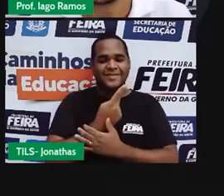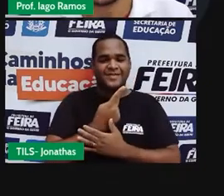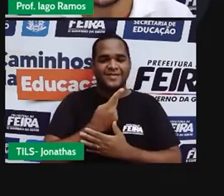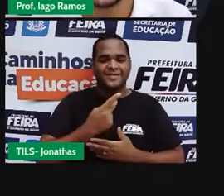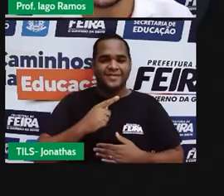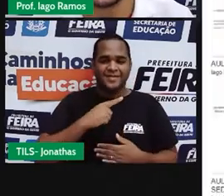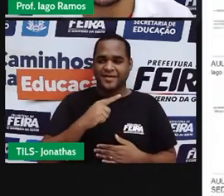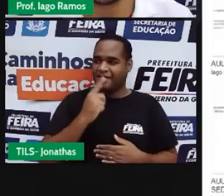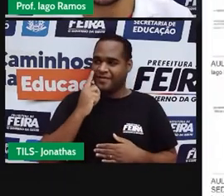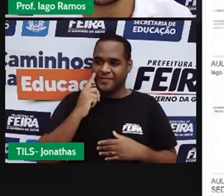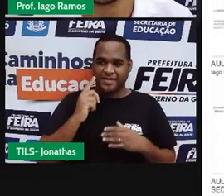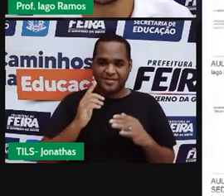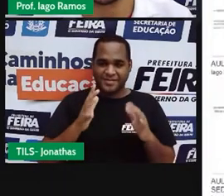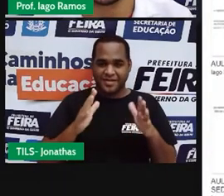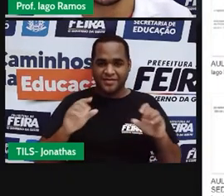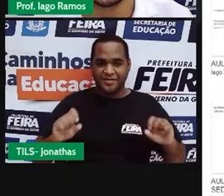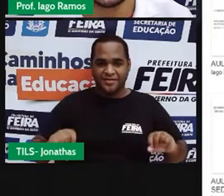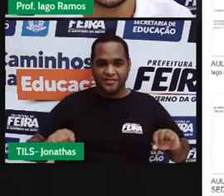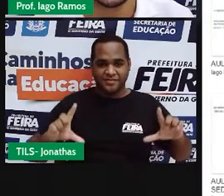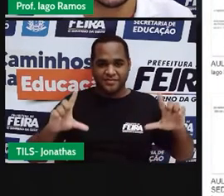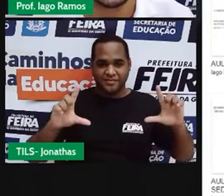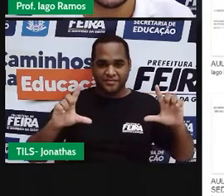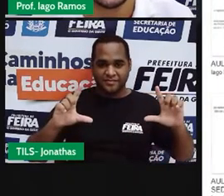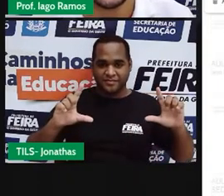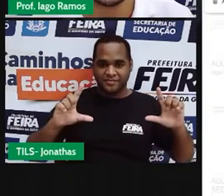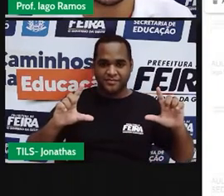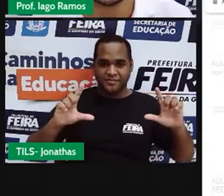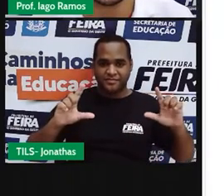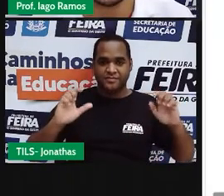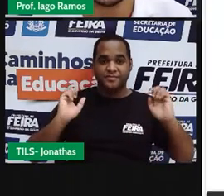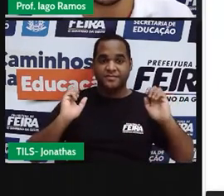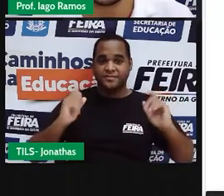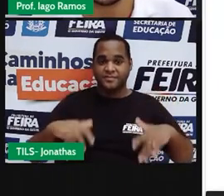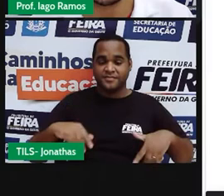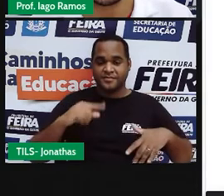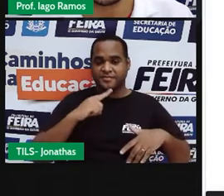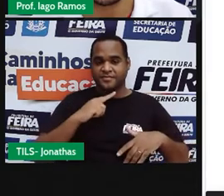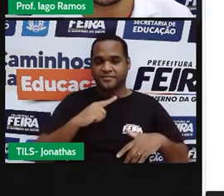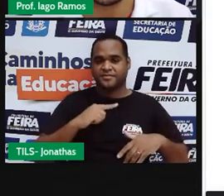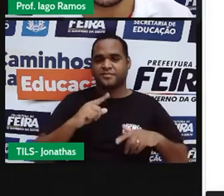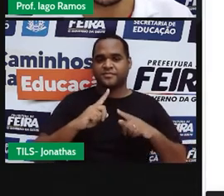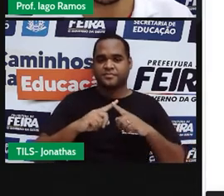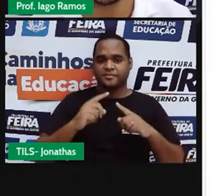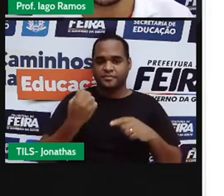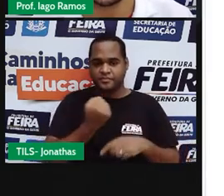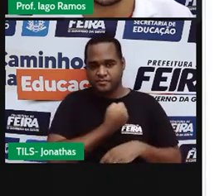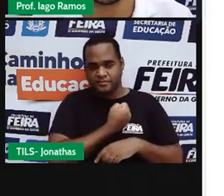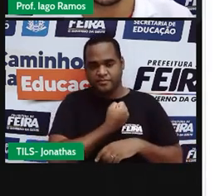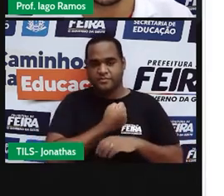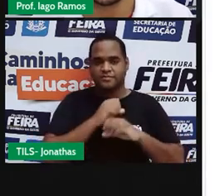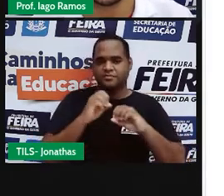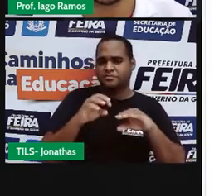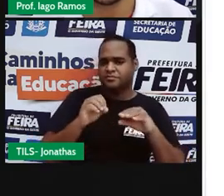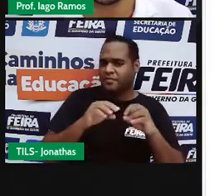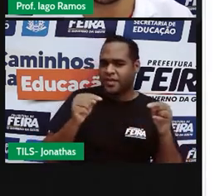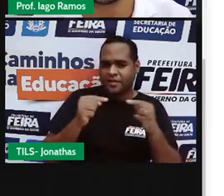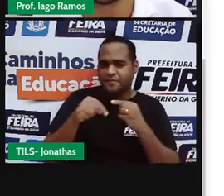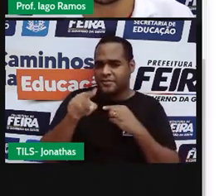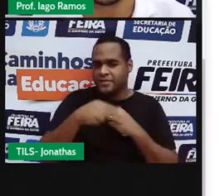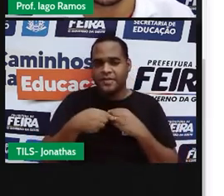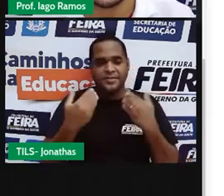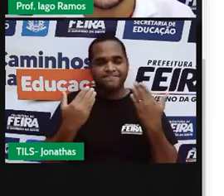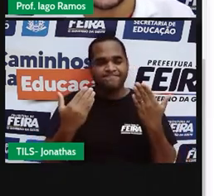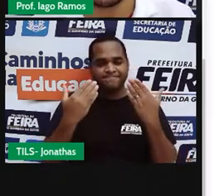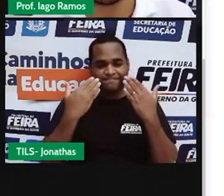Mas acontece, olha só a tela aí. Essa é a aula que a gente vai, agora,